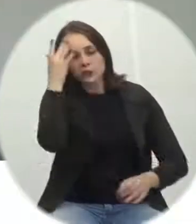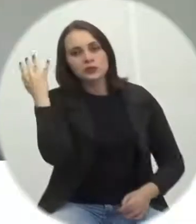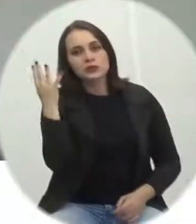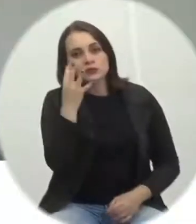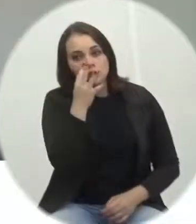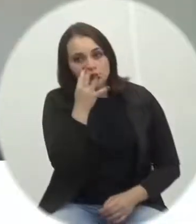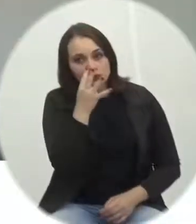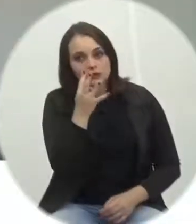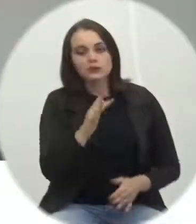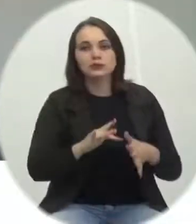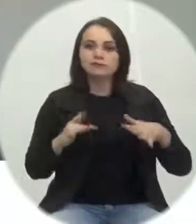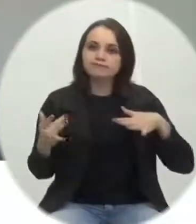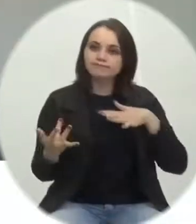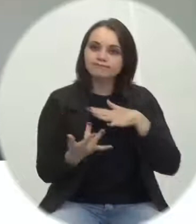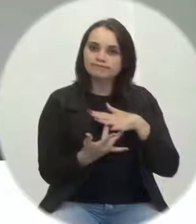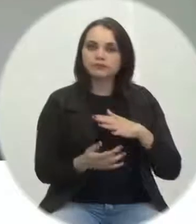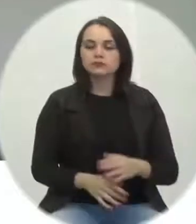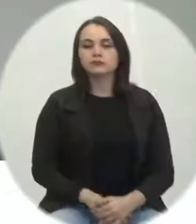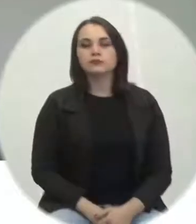modo virtual.